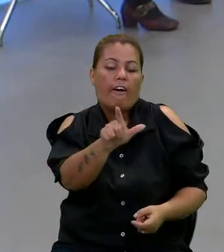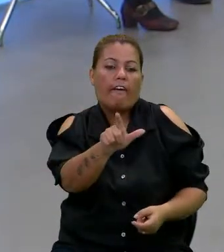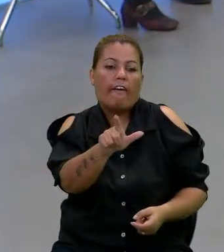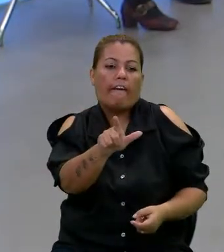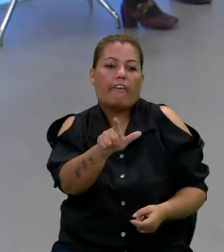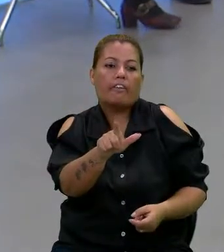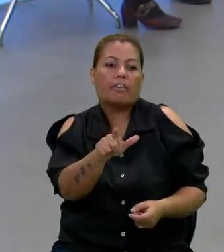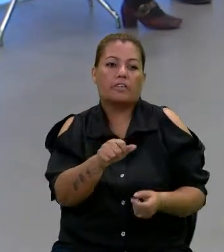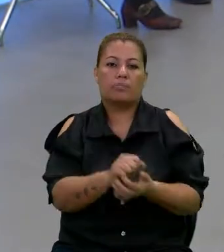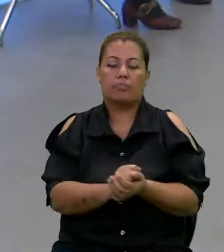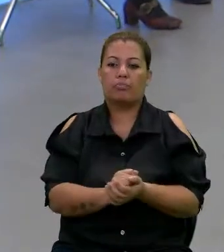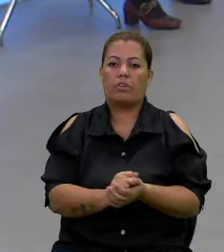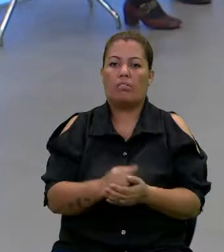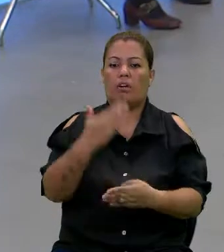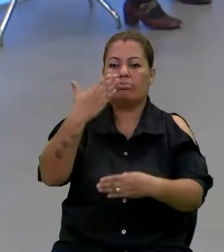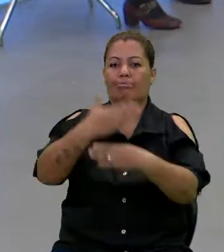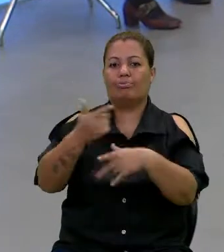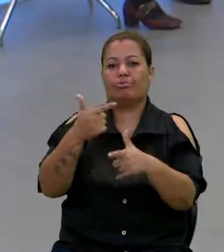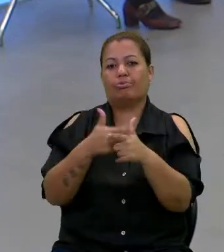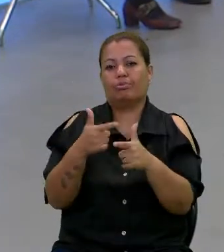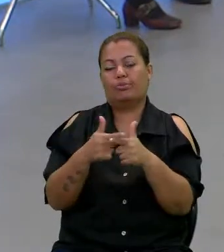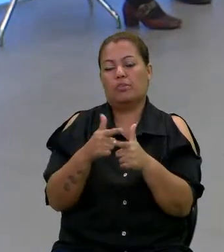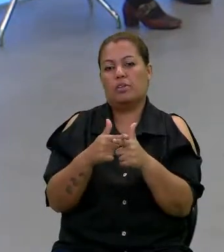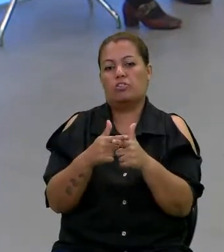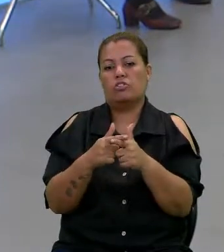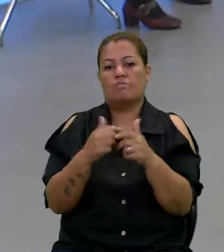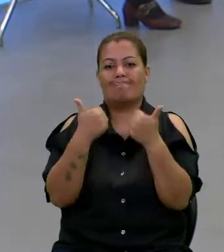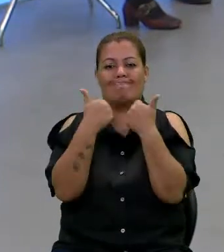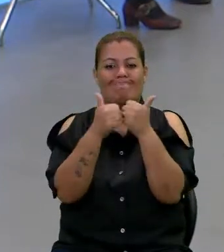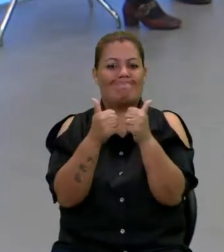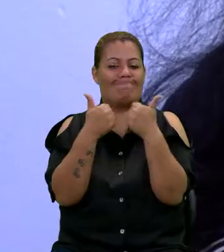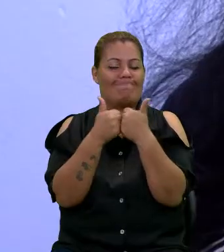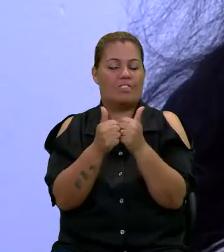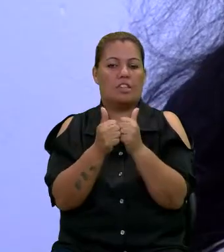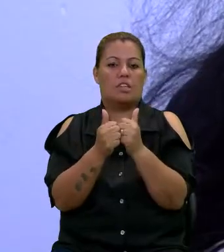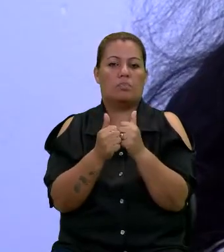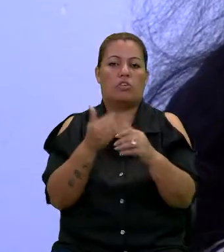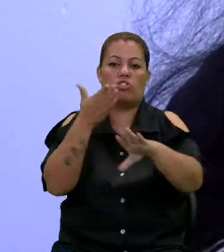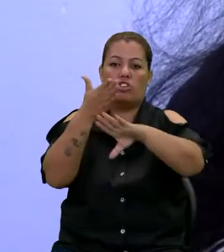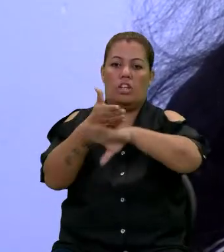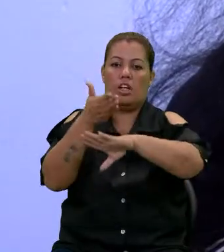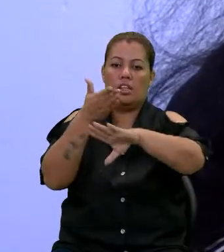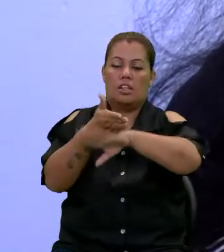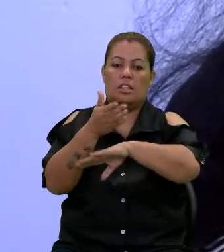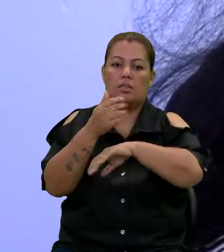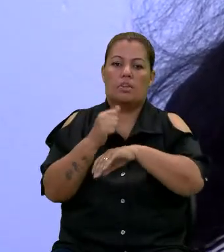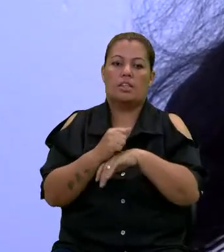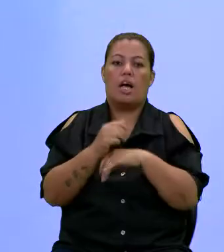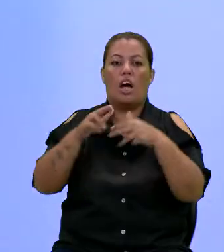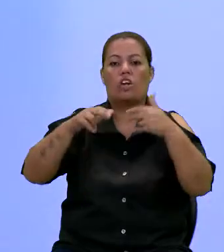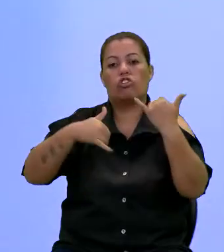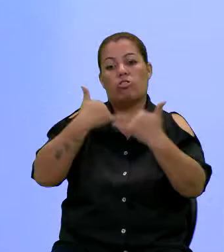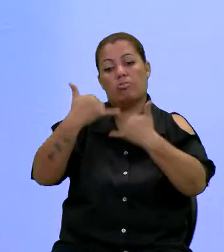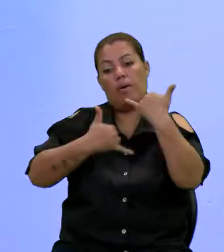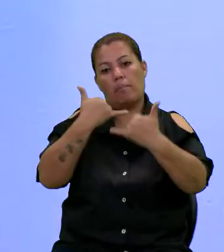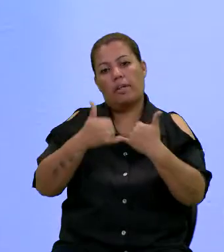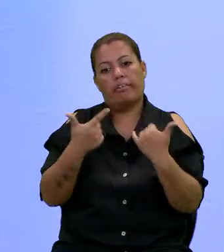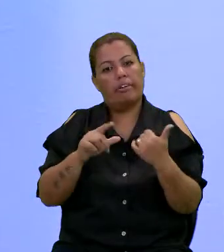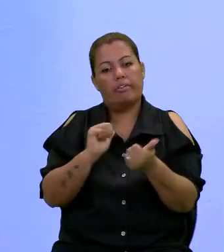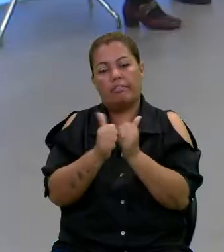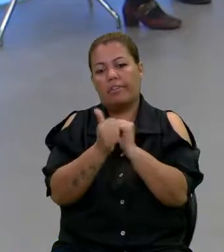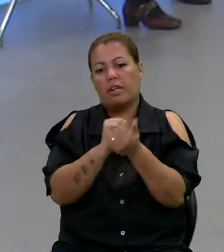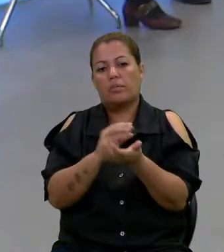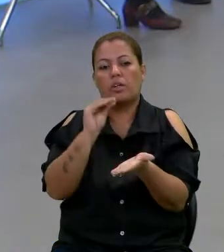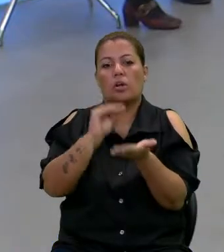Aí ele vai, ele esbarra no problema de transporte, acessibilidade, um lazer não adaptado, uma